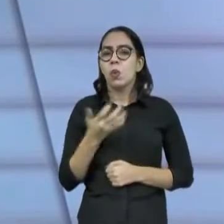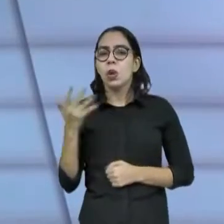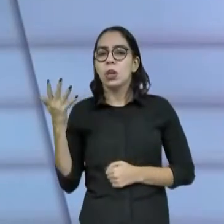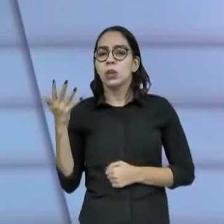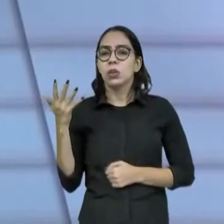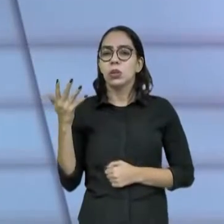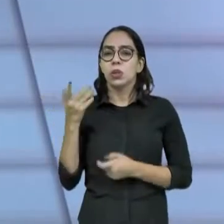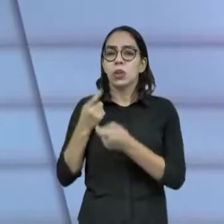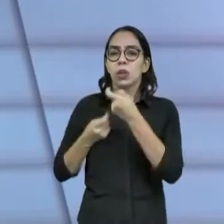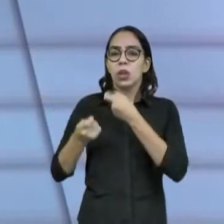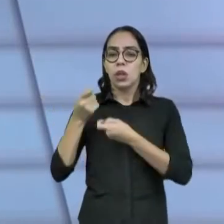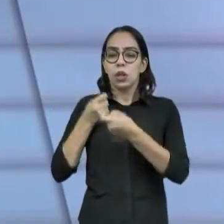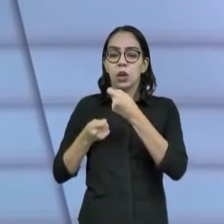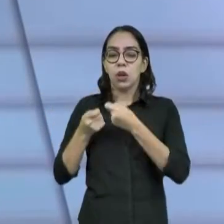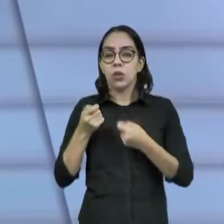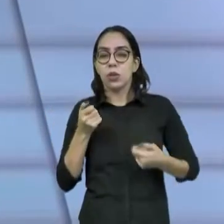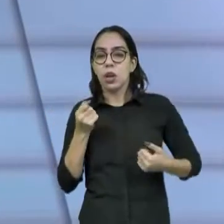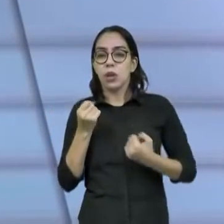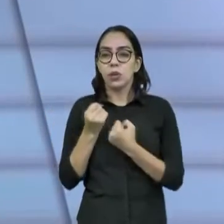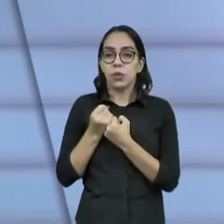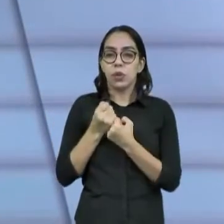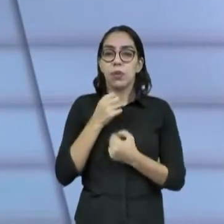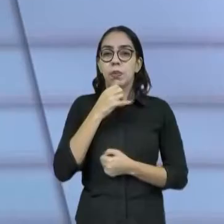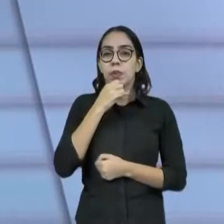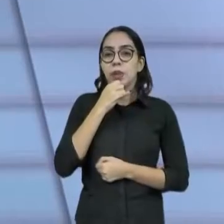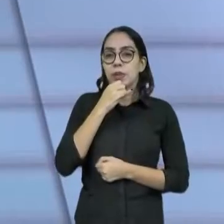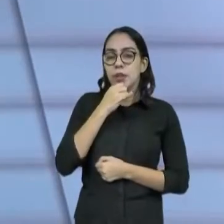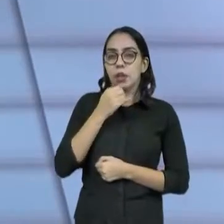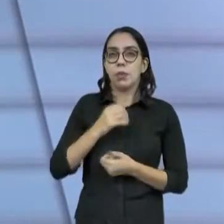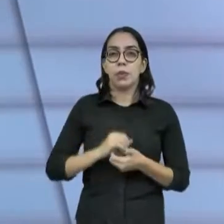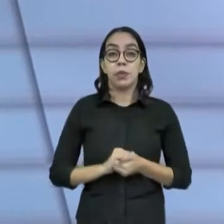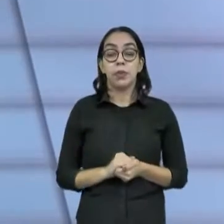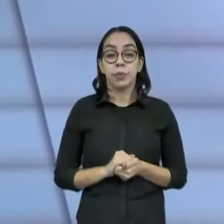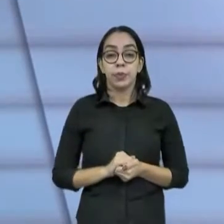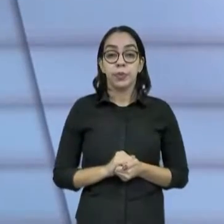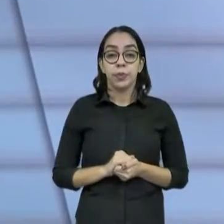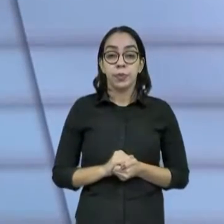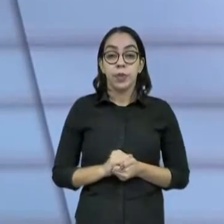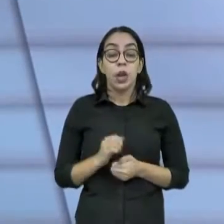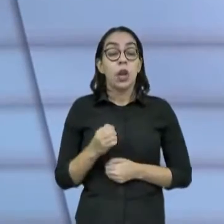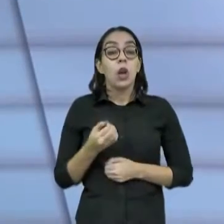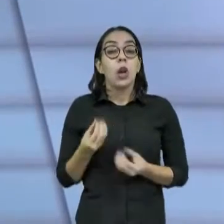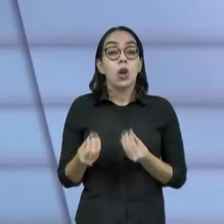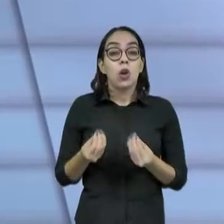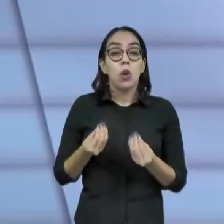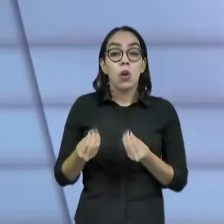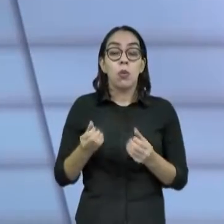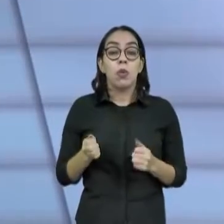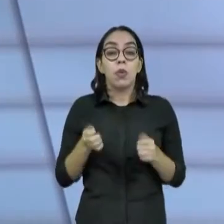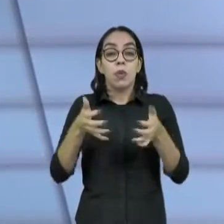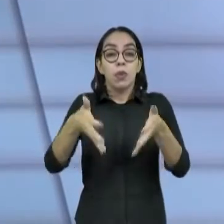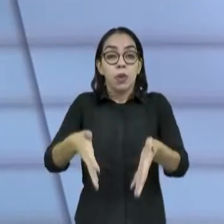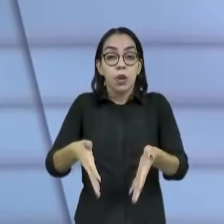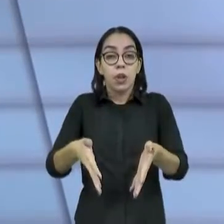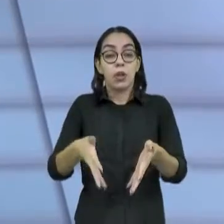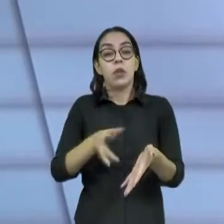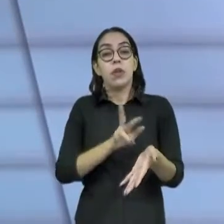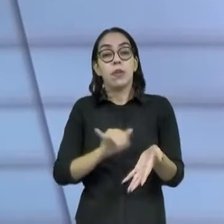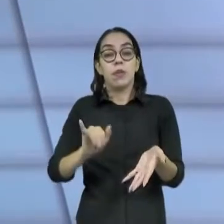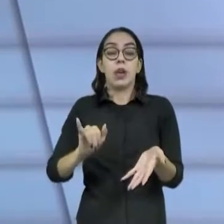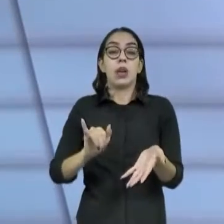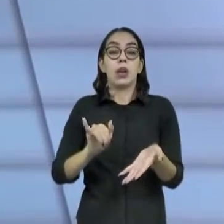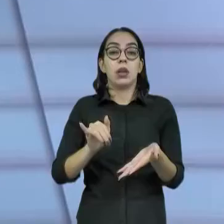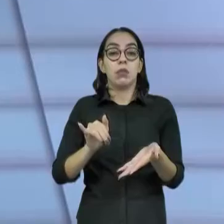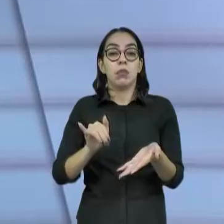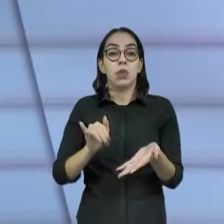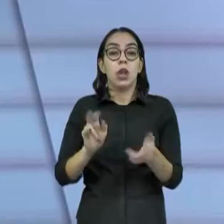buscar fortalecer, 600, 100 em cada localidade. O quanto de investimento a gente quer levantar